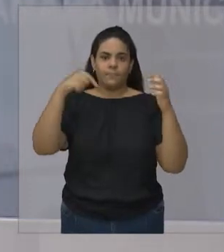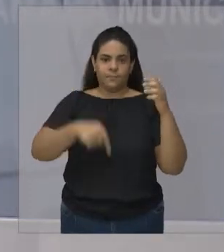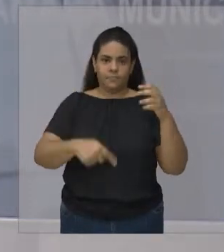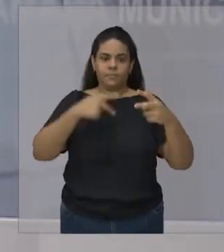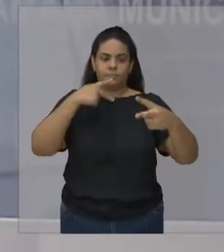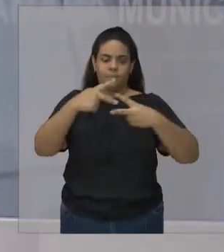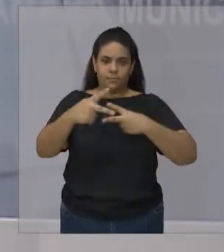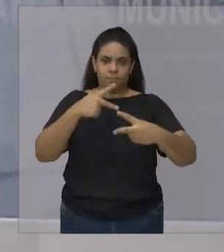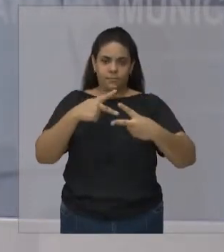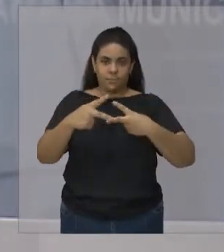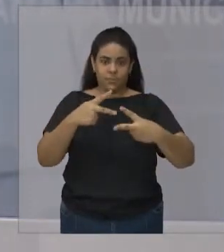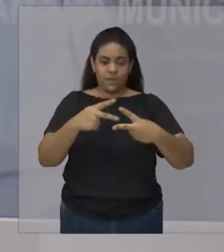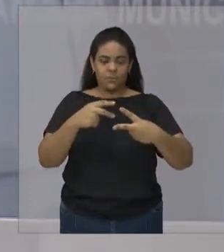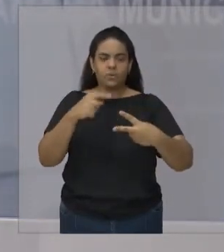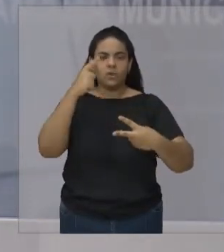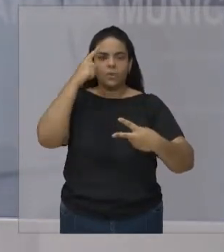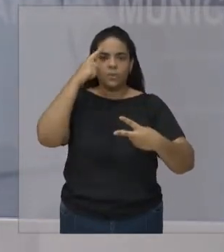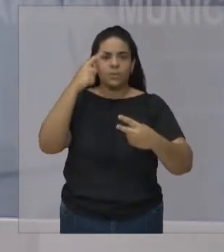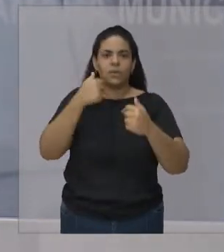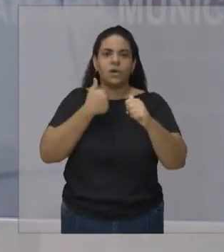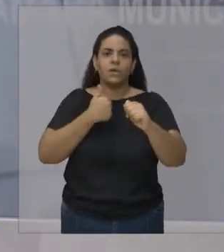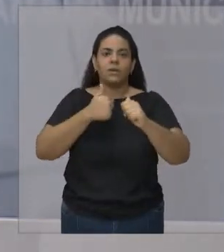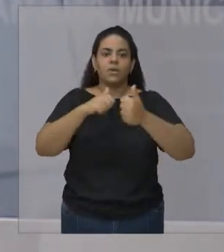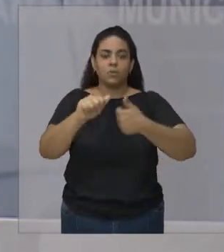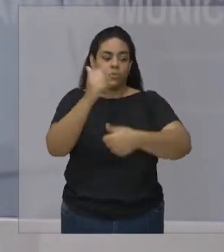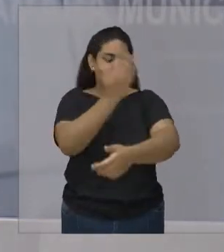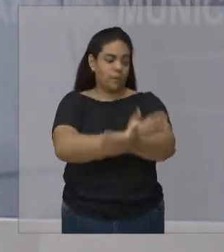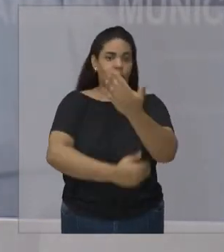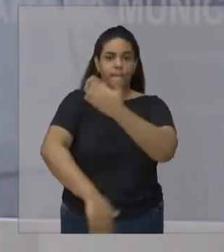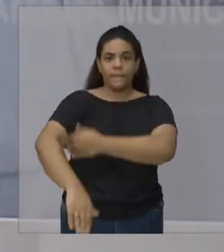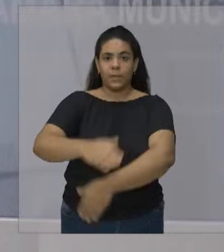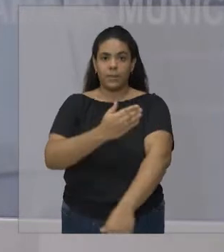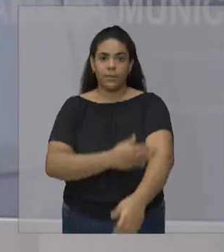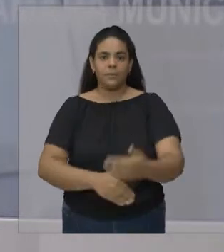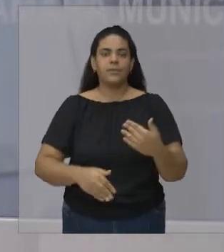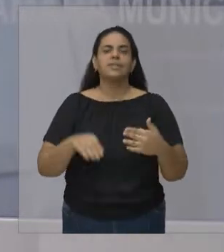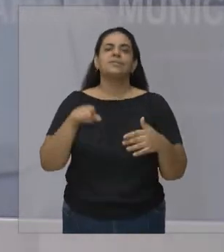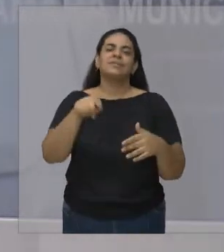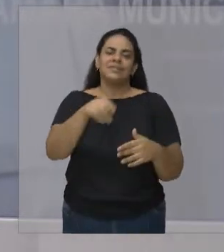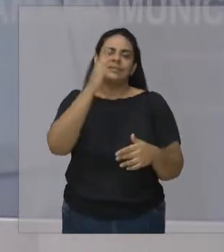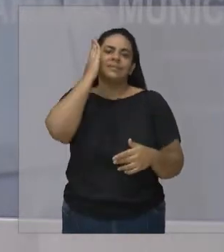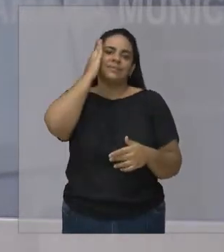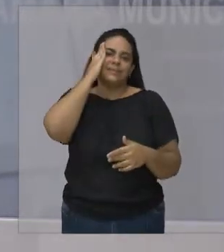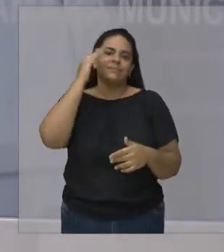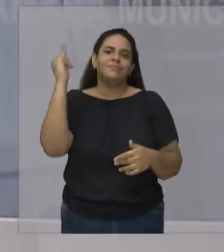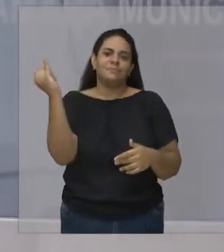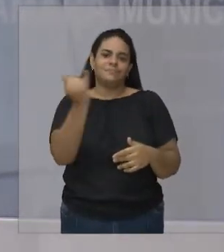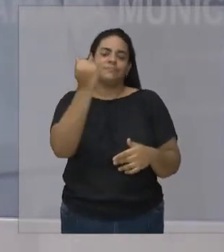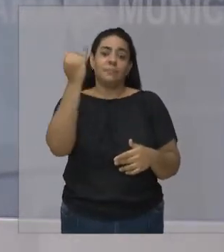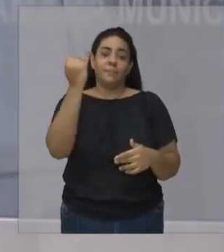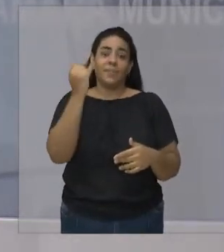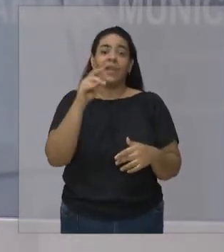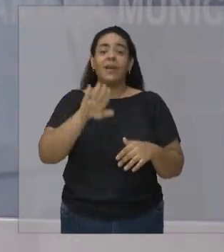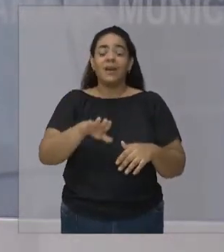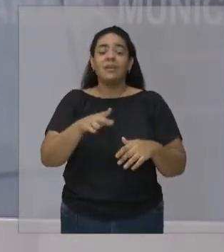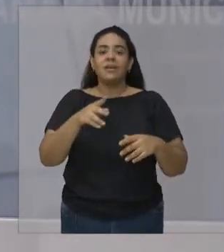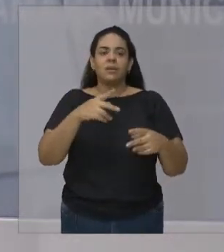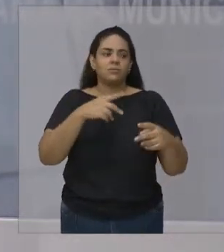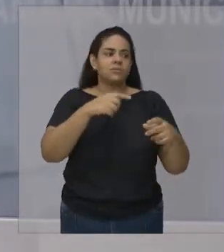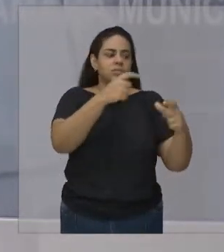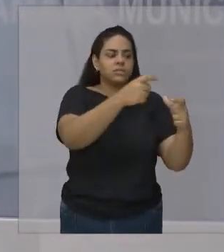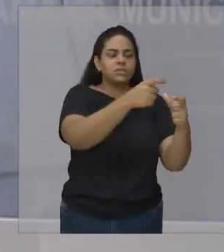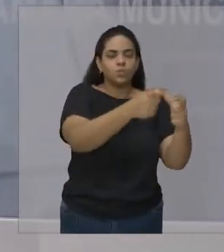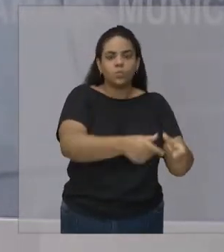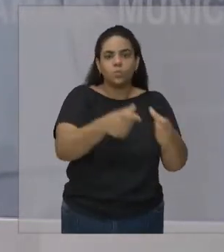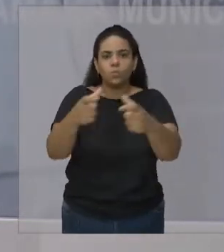esporte Por estar principalmente no esporte paralímpico A gente sabe o quanto é difícil isso O quanto é difícil você ter o incentivo Ter o